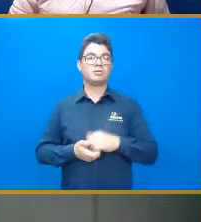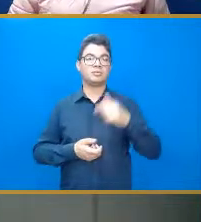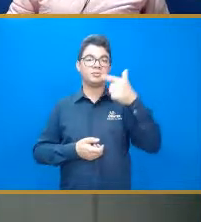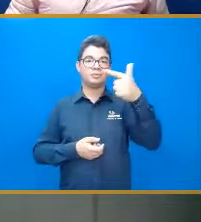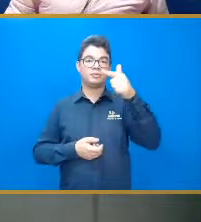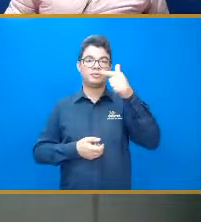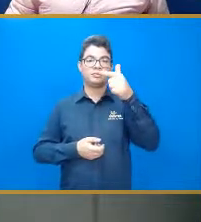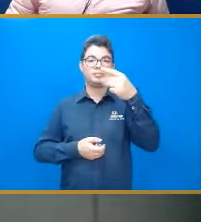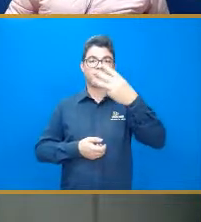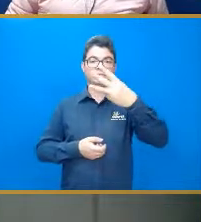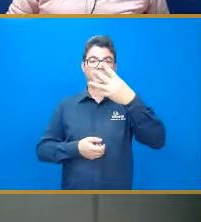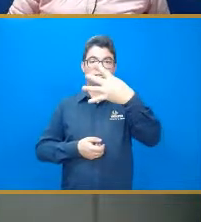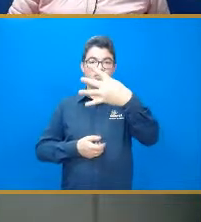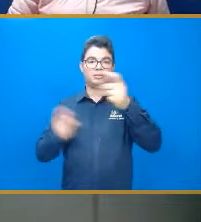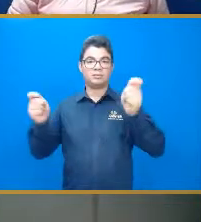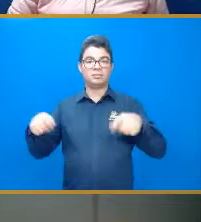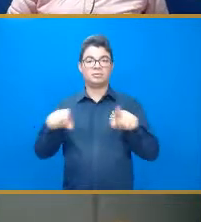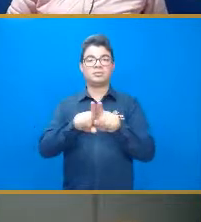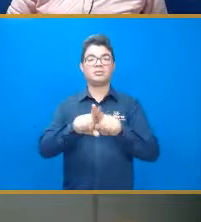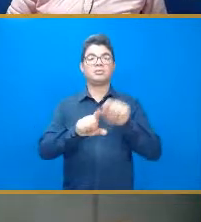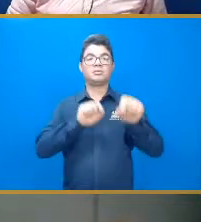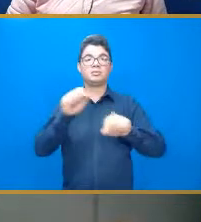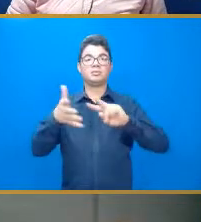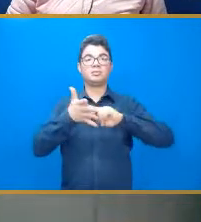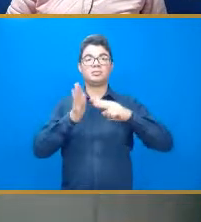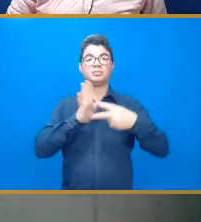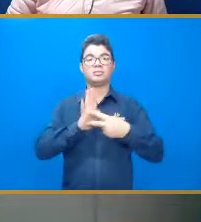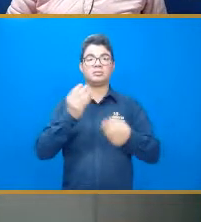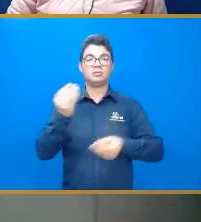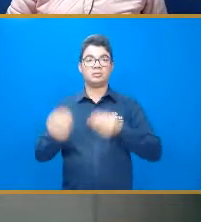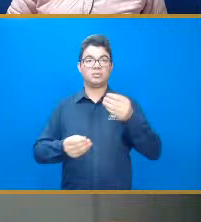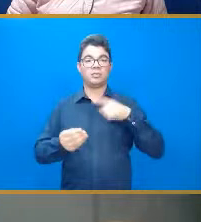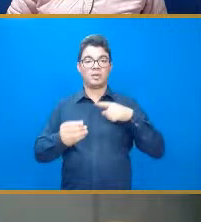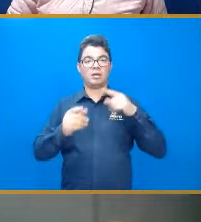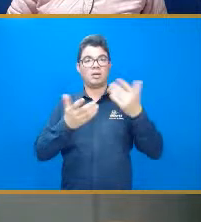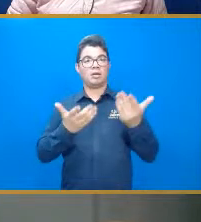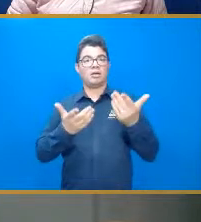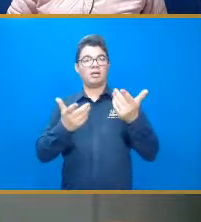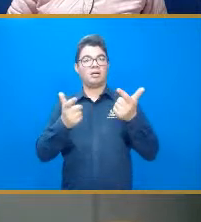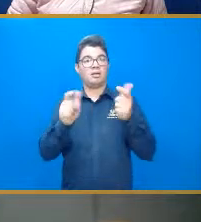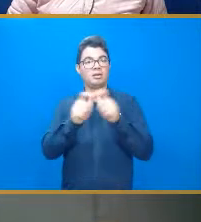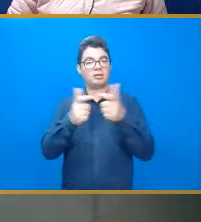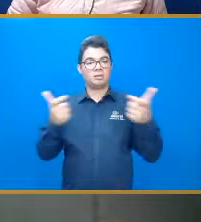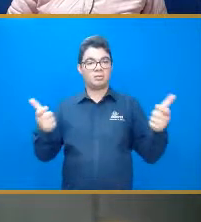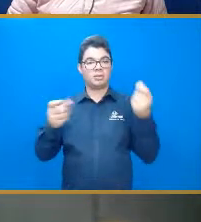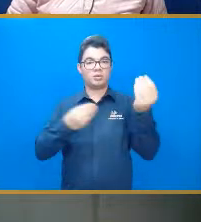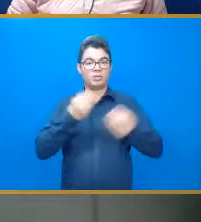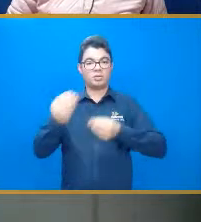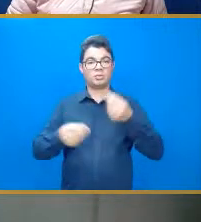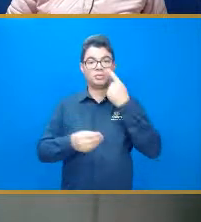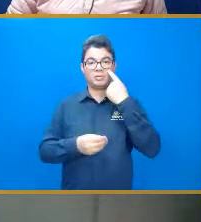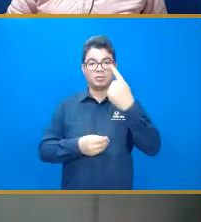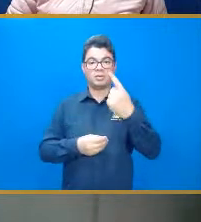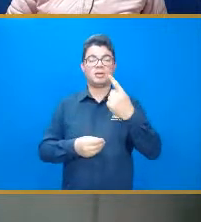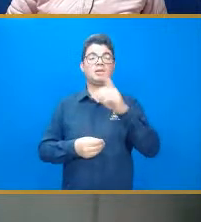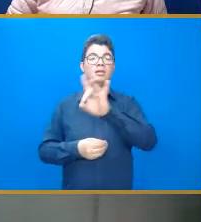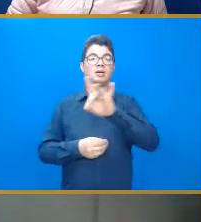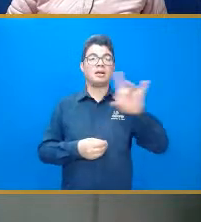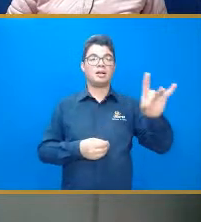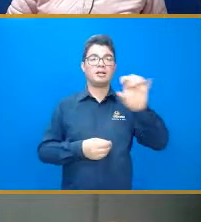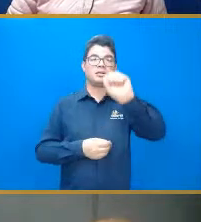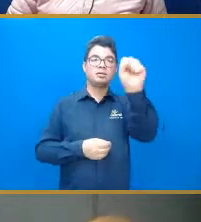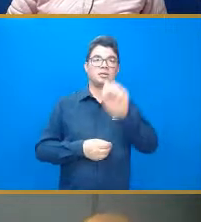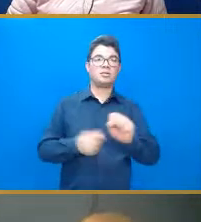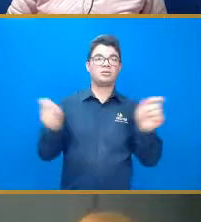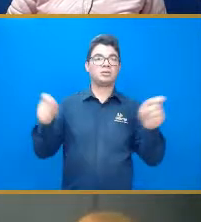2,74, significa que o crescimento ali é de 2,74 centímetros a cada semana, então, é uma taxa constante de